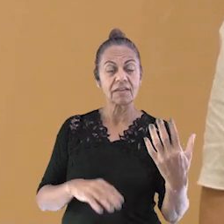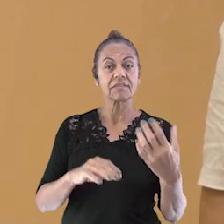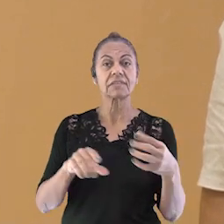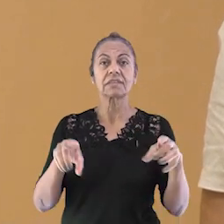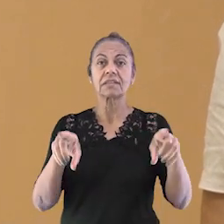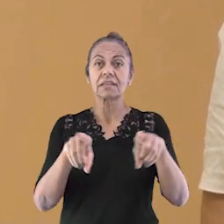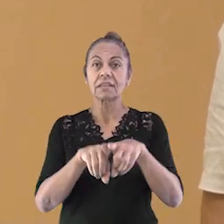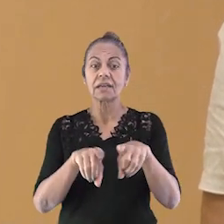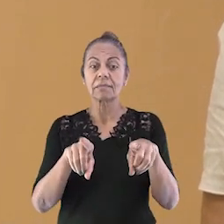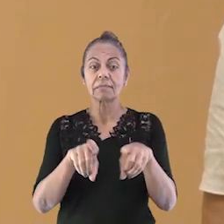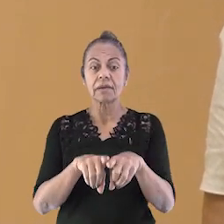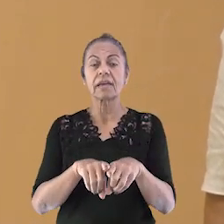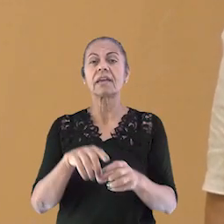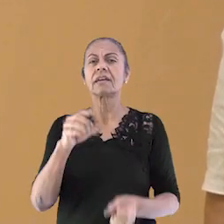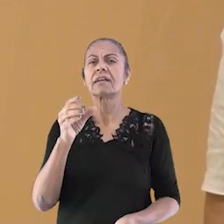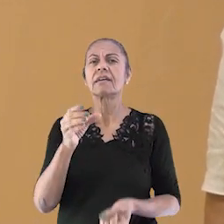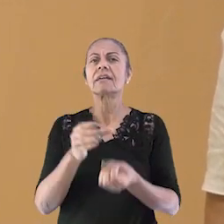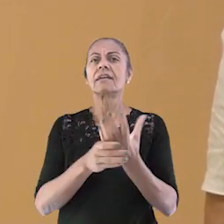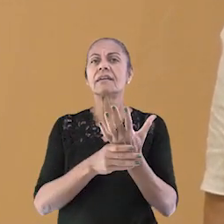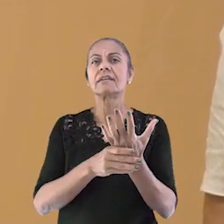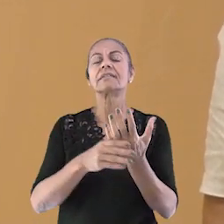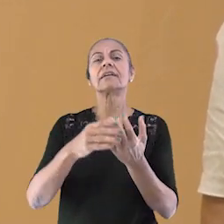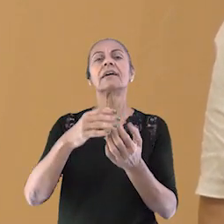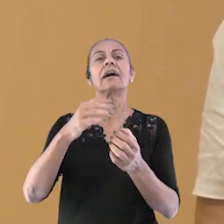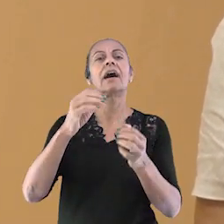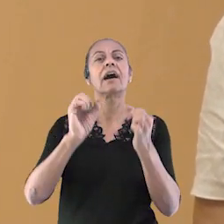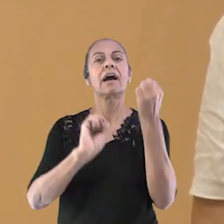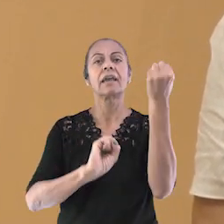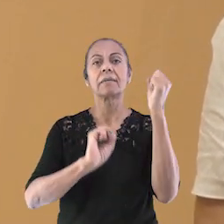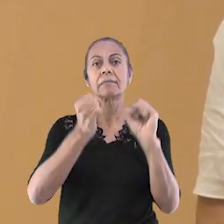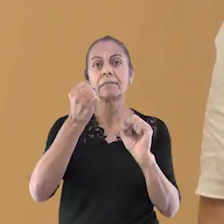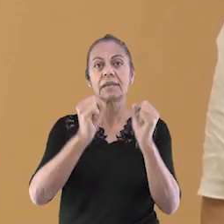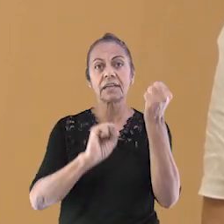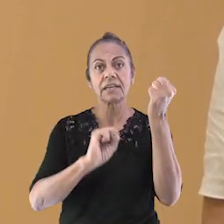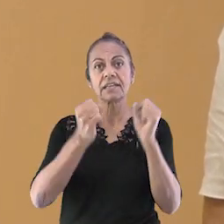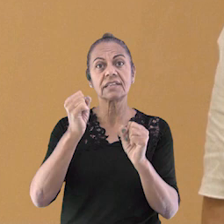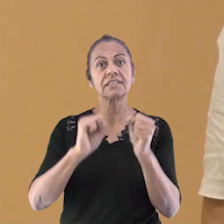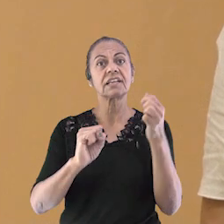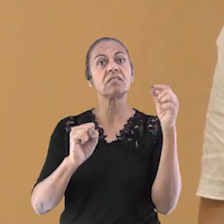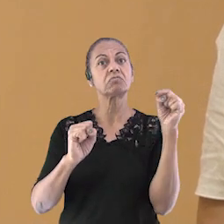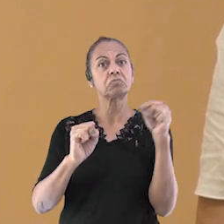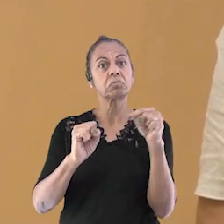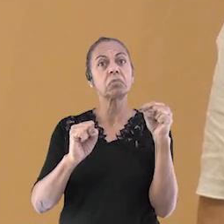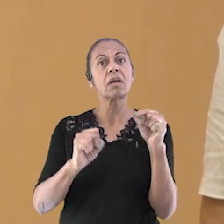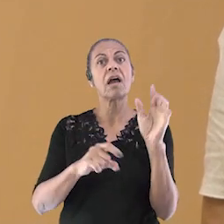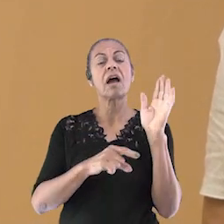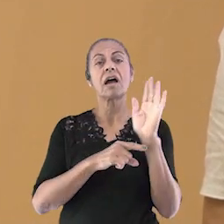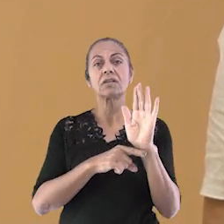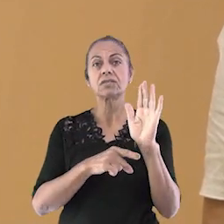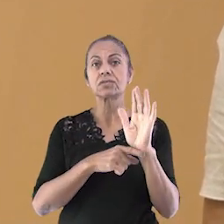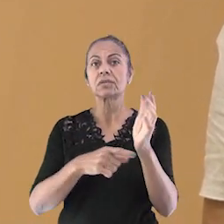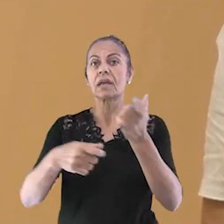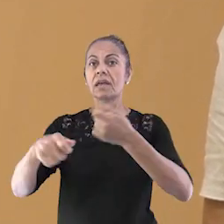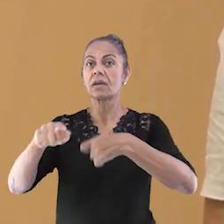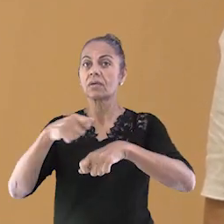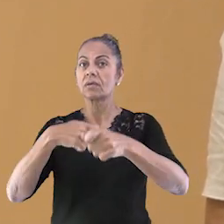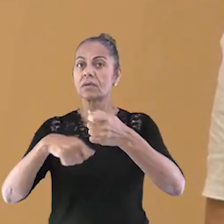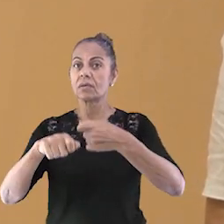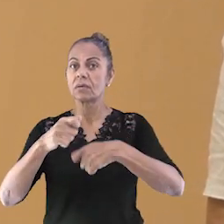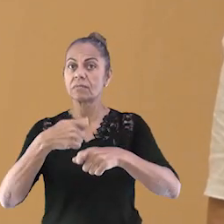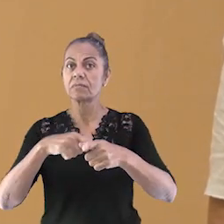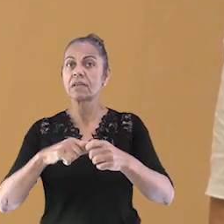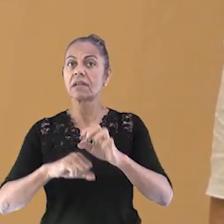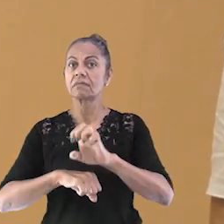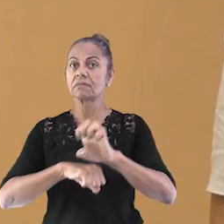comércios e instalação de grandes empresas que ajudam a economia do próprio município e também de todo o estado do